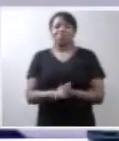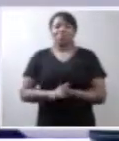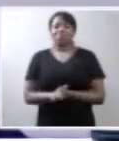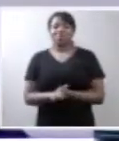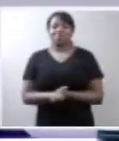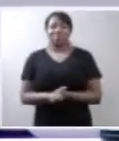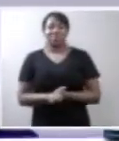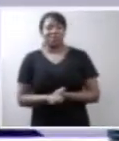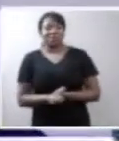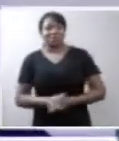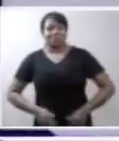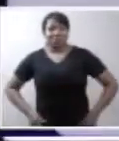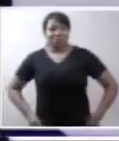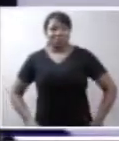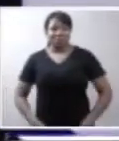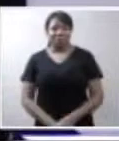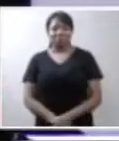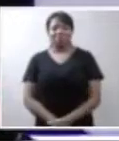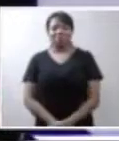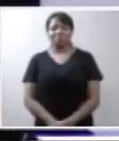Então, passar o filme.